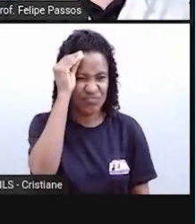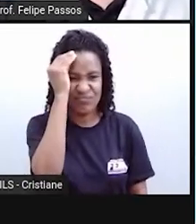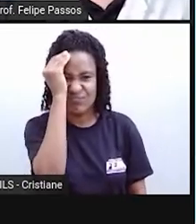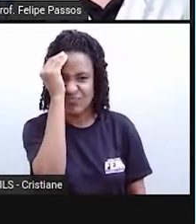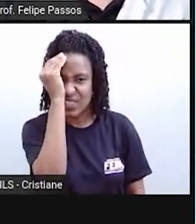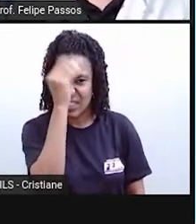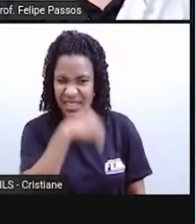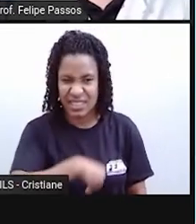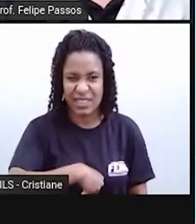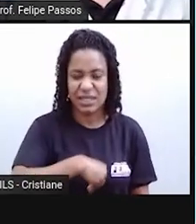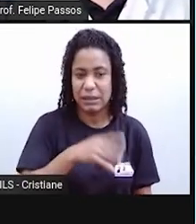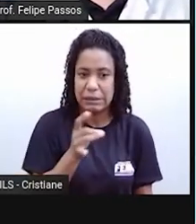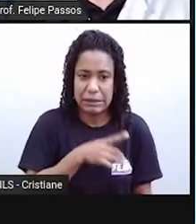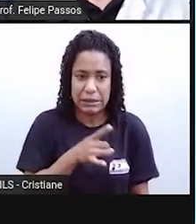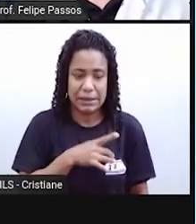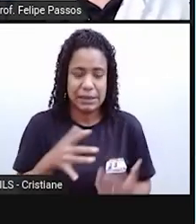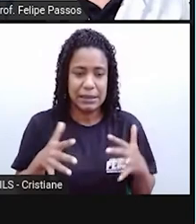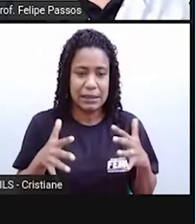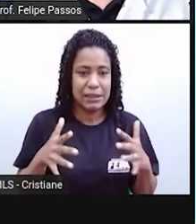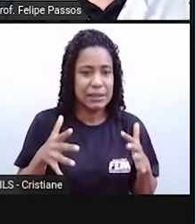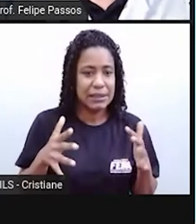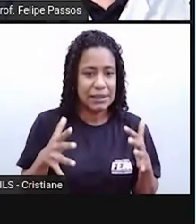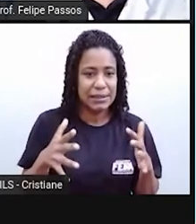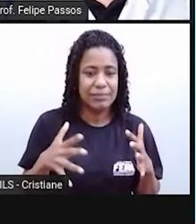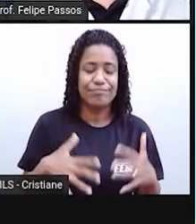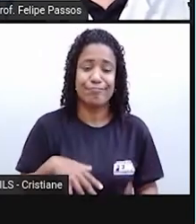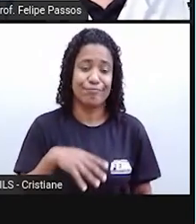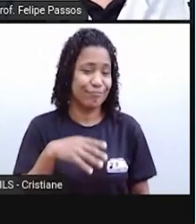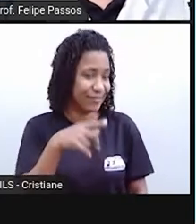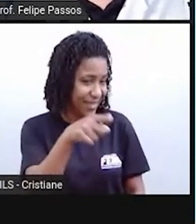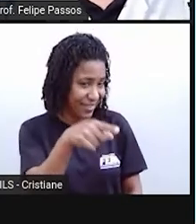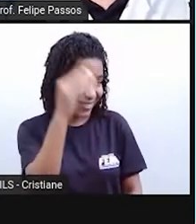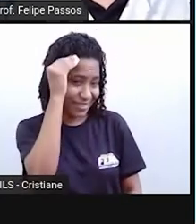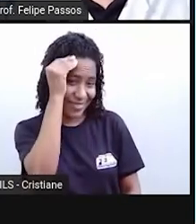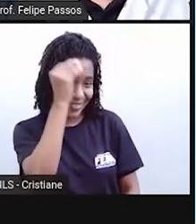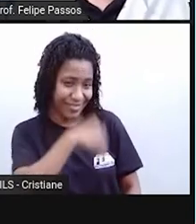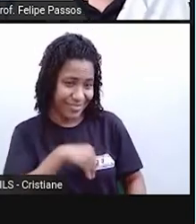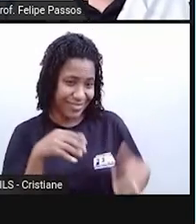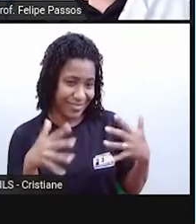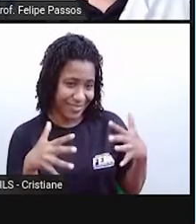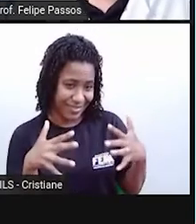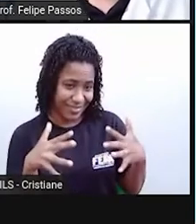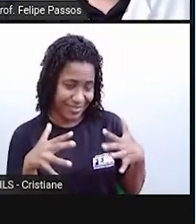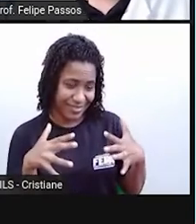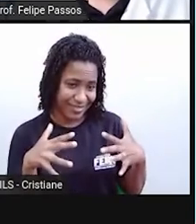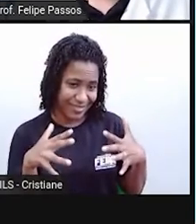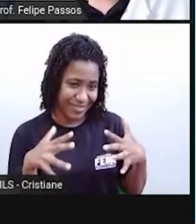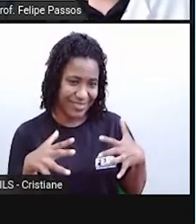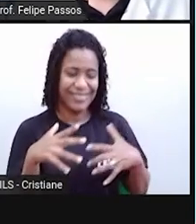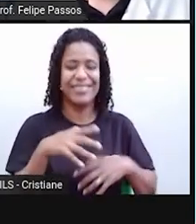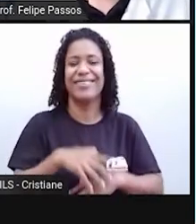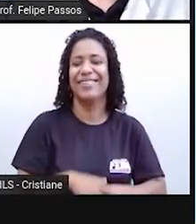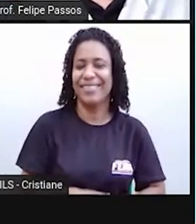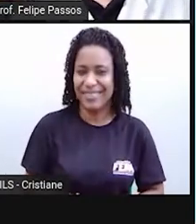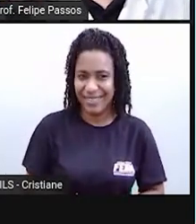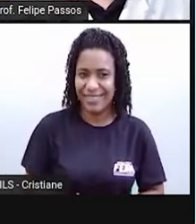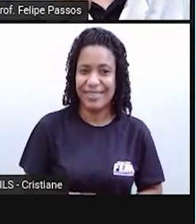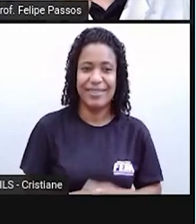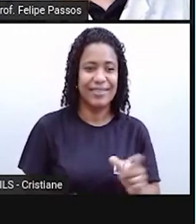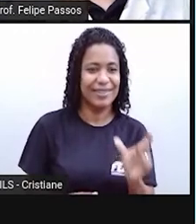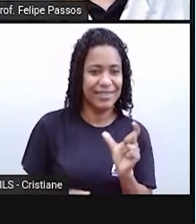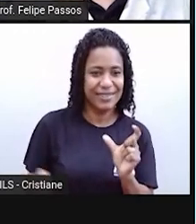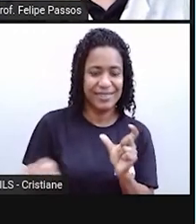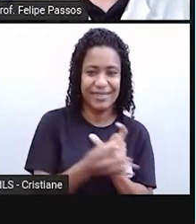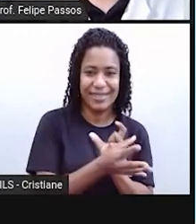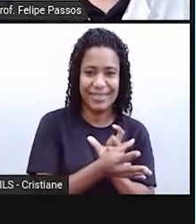algo por medo, por receio. A gente fala que a pessoa amarelou. Então, deu um novo significado. Essa vocês